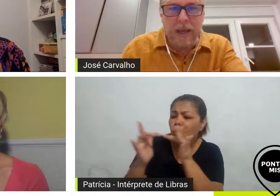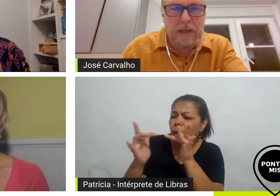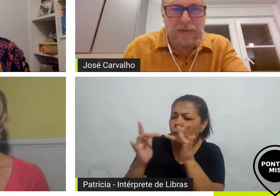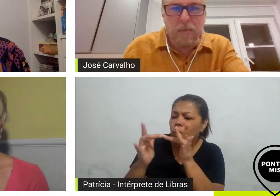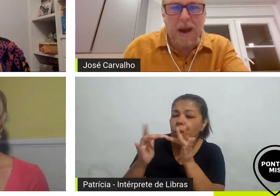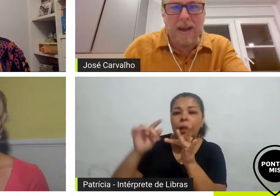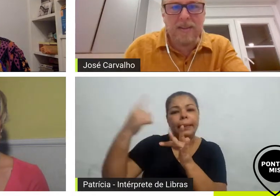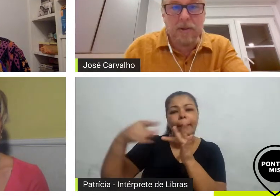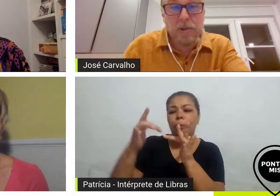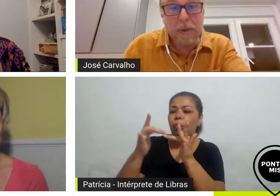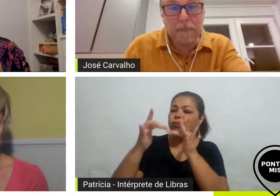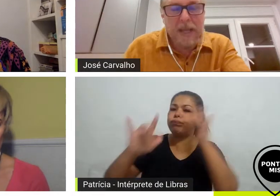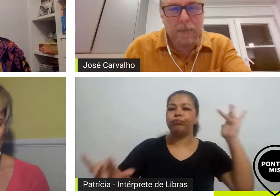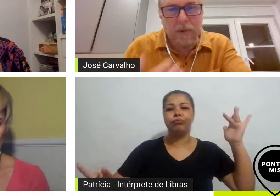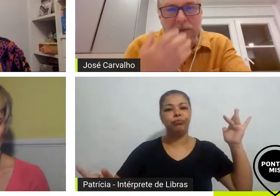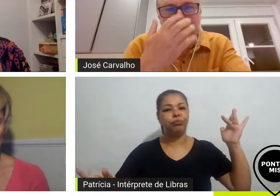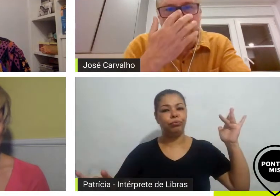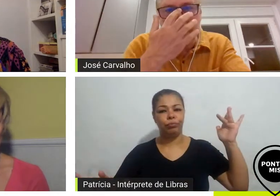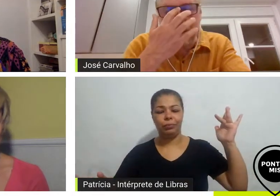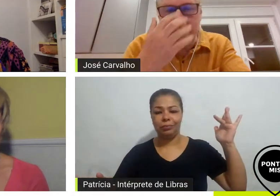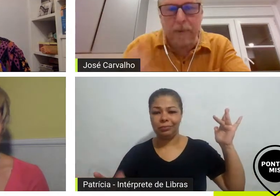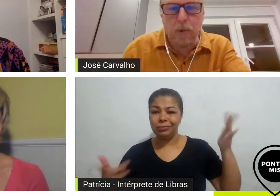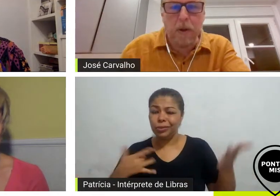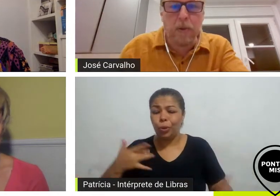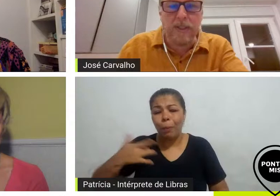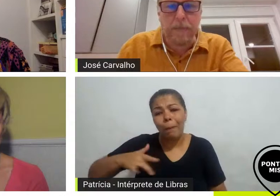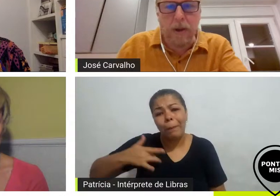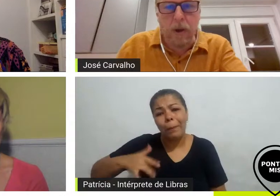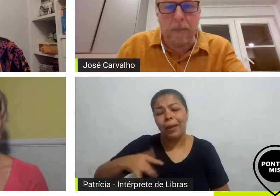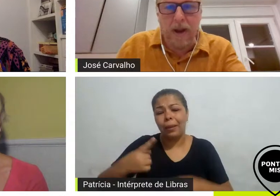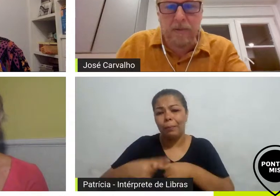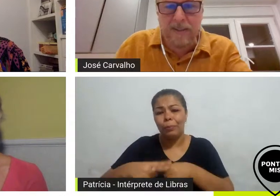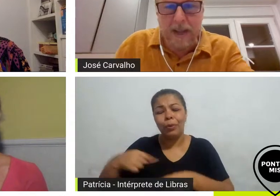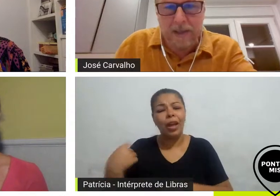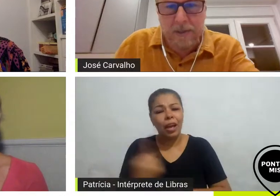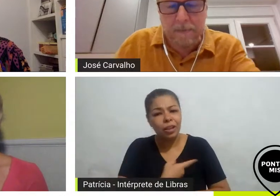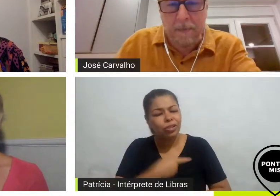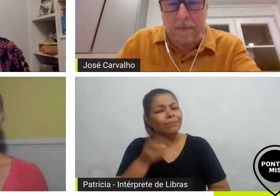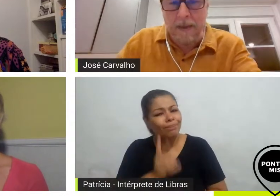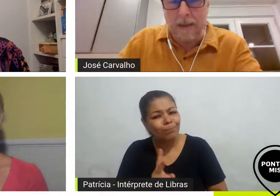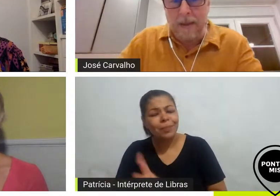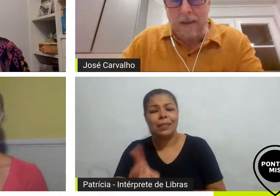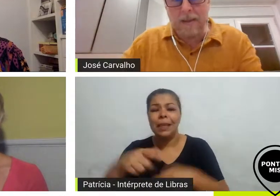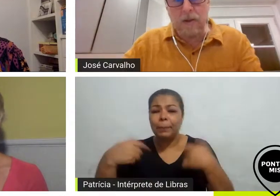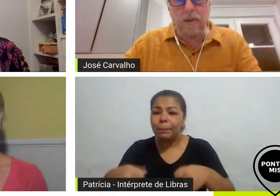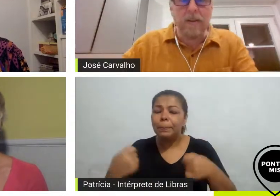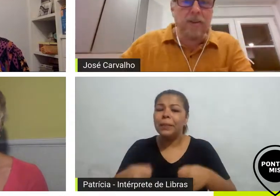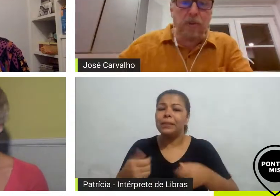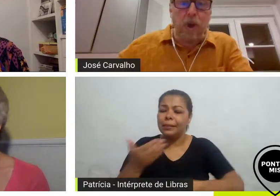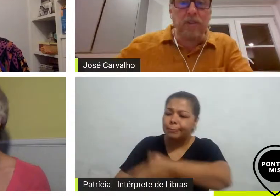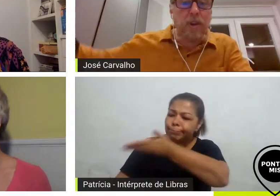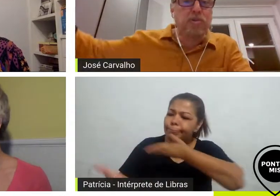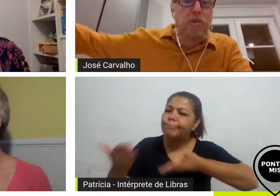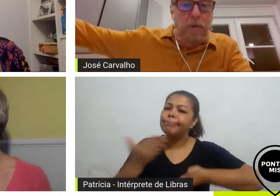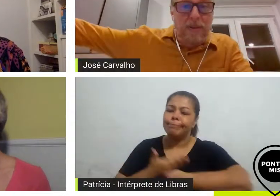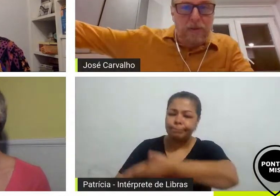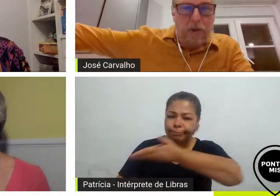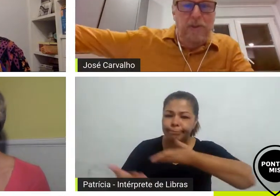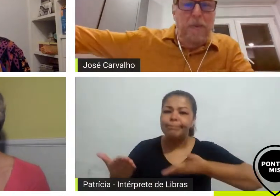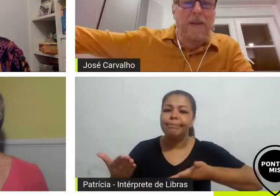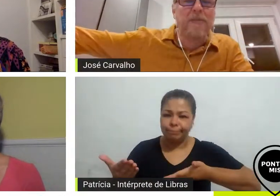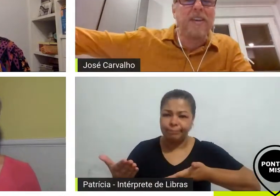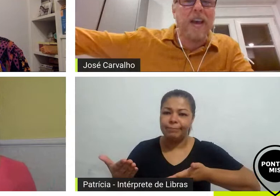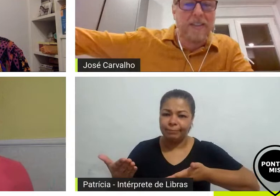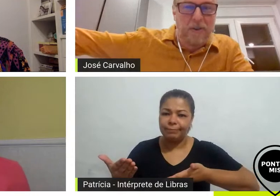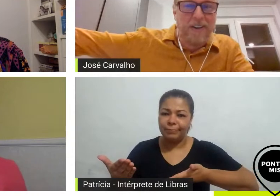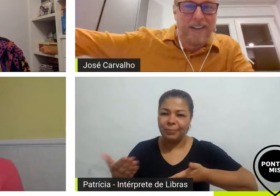acompanhei as filmagens eu acho uma pena porque eu acho que a gente tem sempre alguma coisa para colaborar no set então nós não somos da